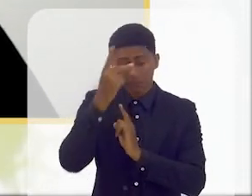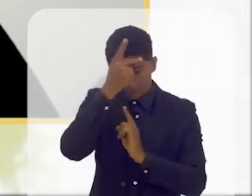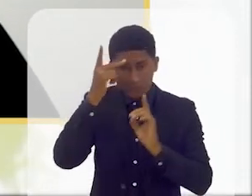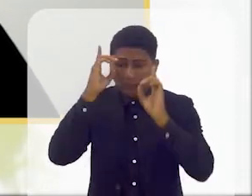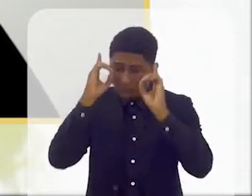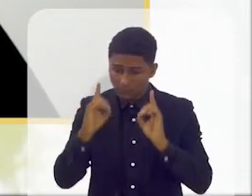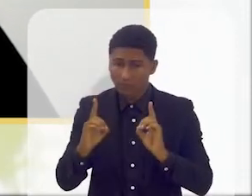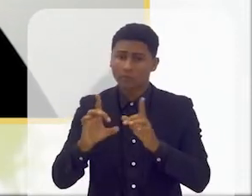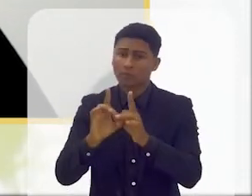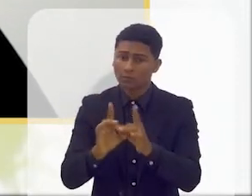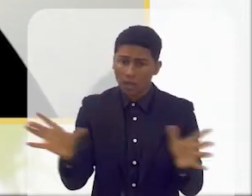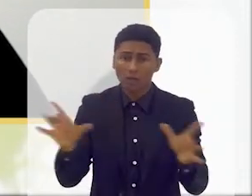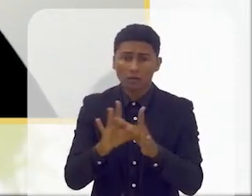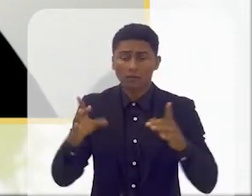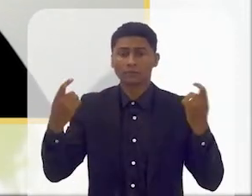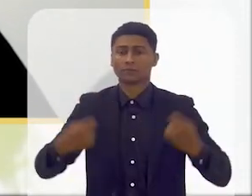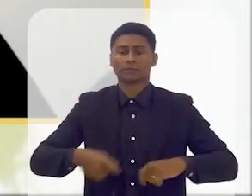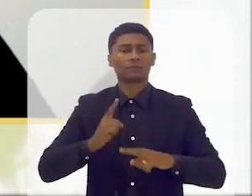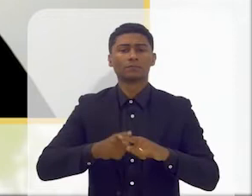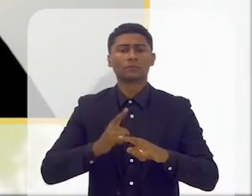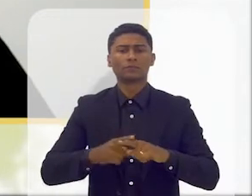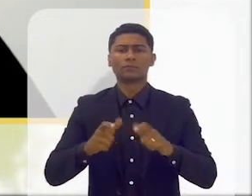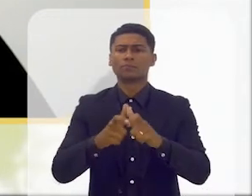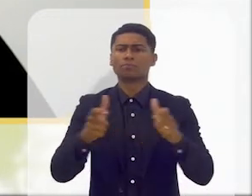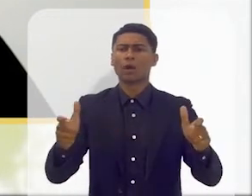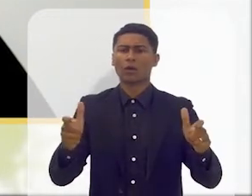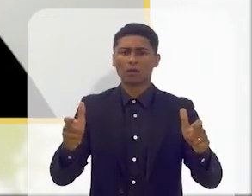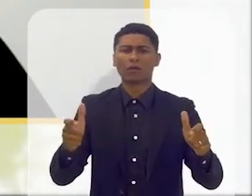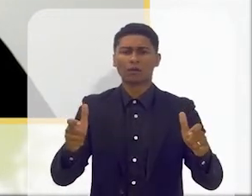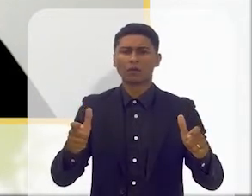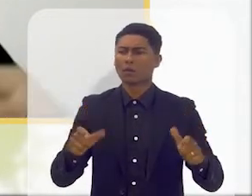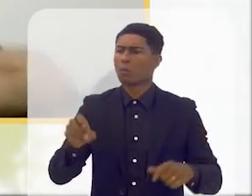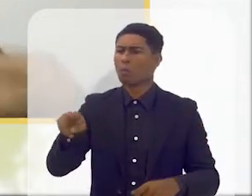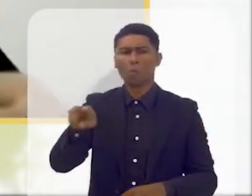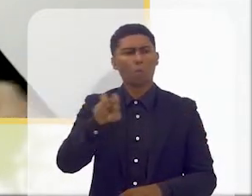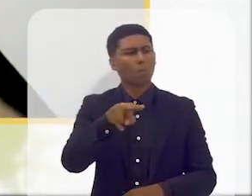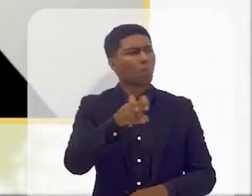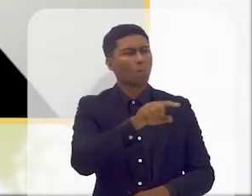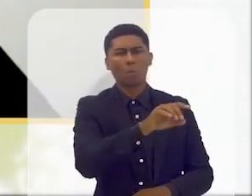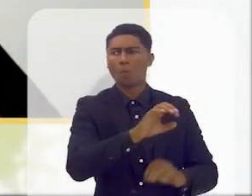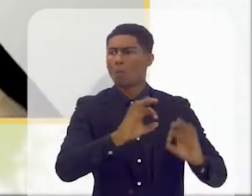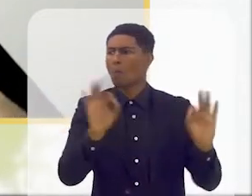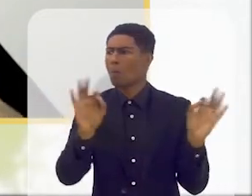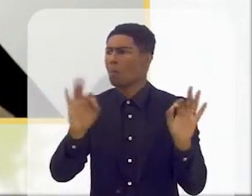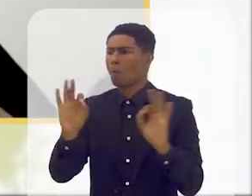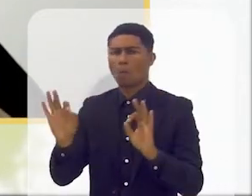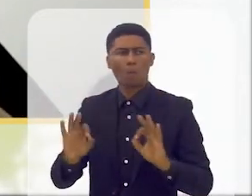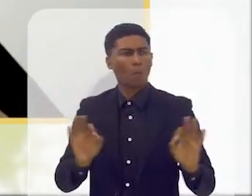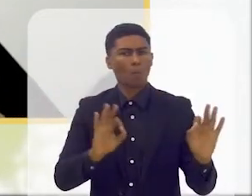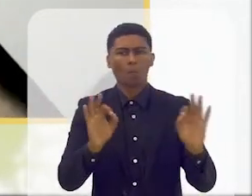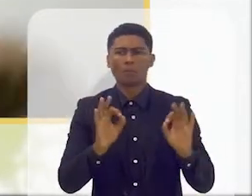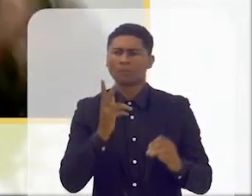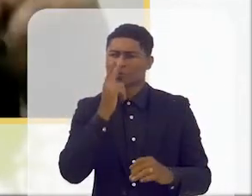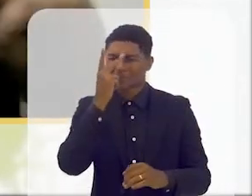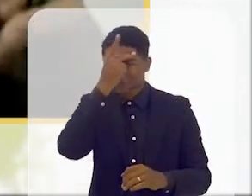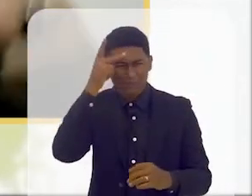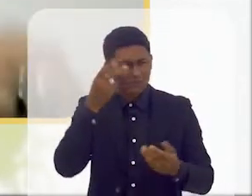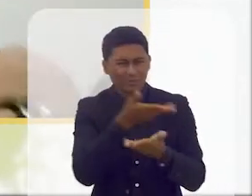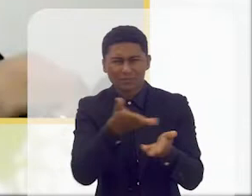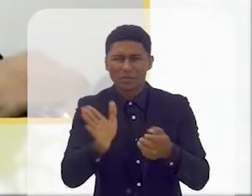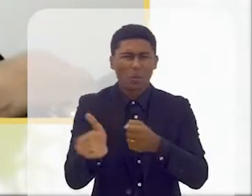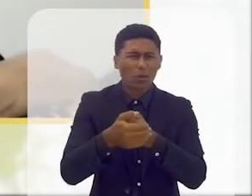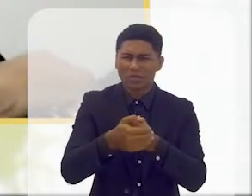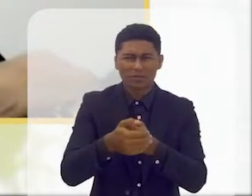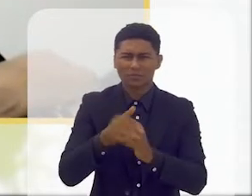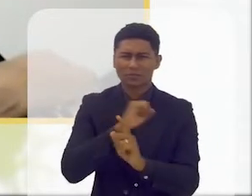verdade nós na maior parte das vezes não vimos este tipo de pessoas, parece que elas estão, não gosto de dizer este termo, mas parece que estão